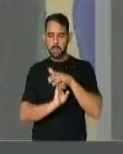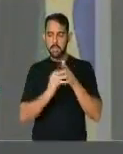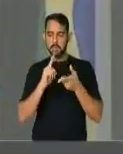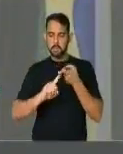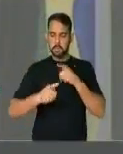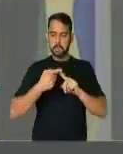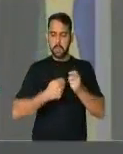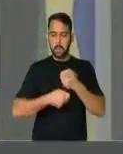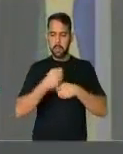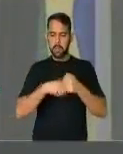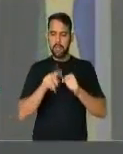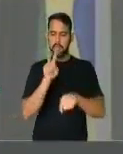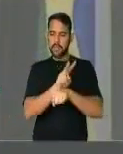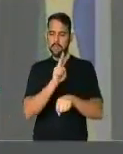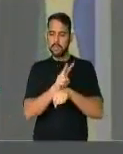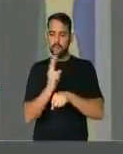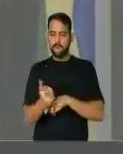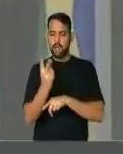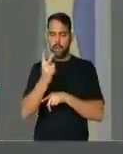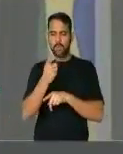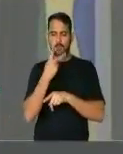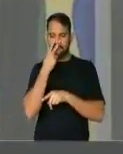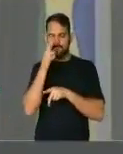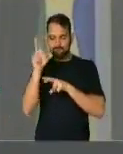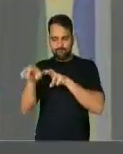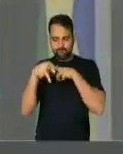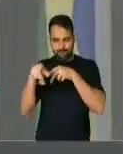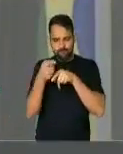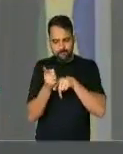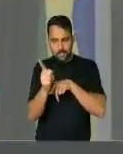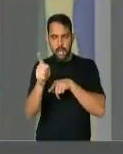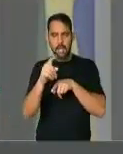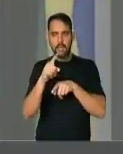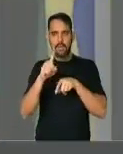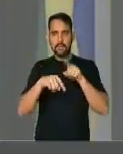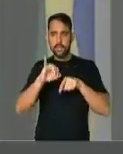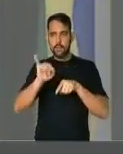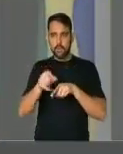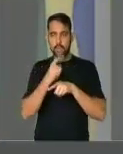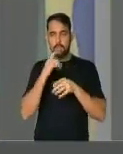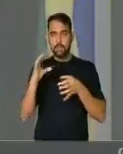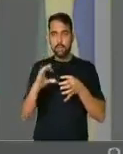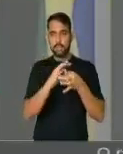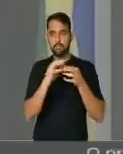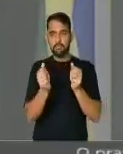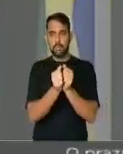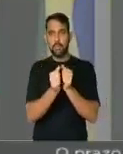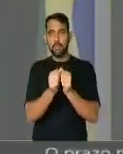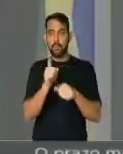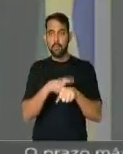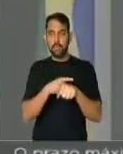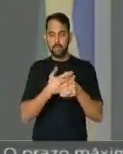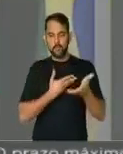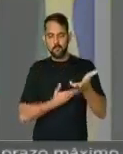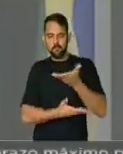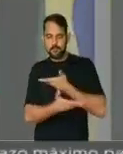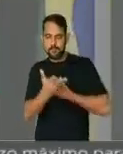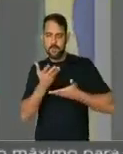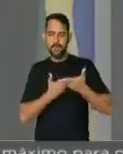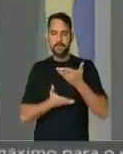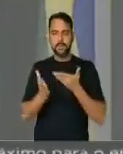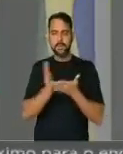oportunidade e preservar valores no interior do Brasil. E as festas juninas é um momento de integração, momento de confraternização